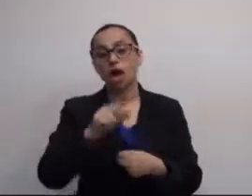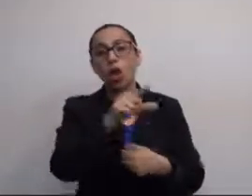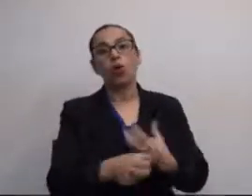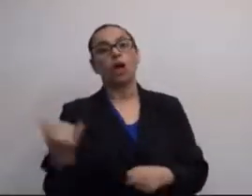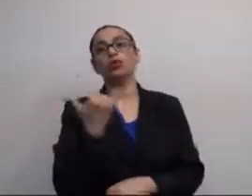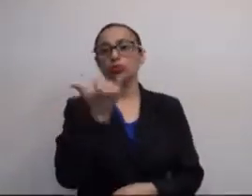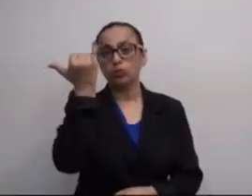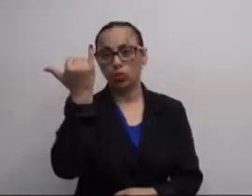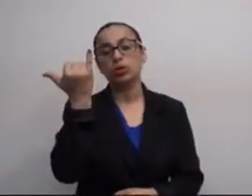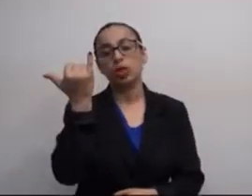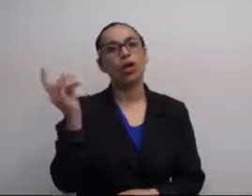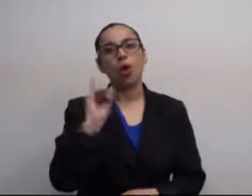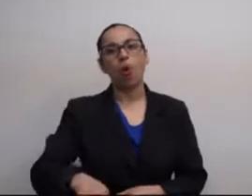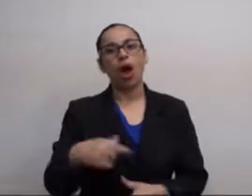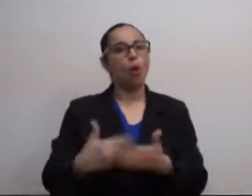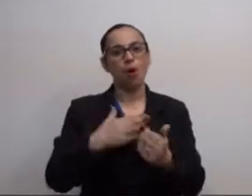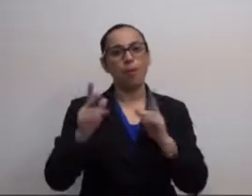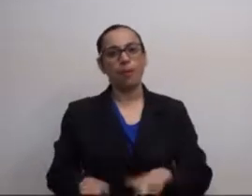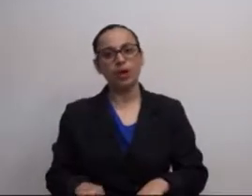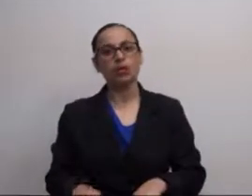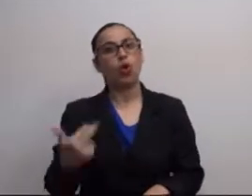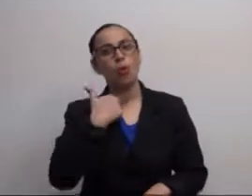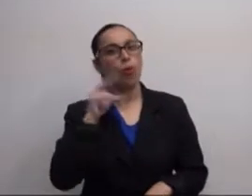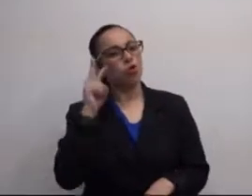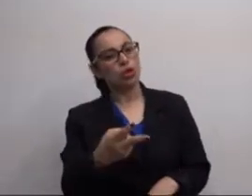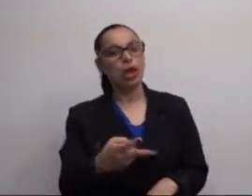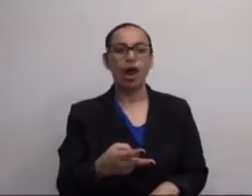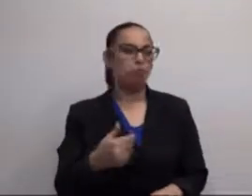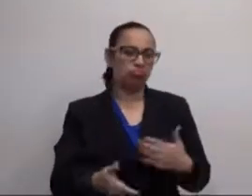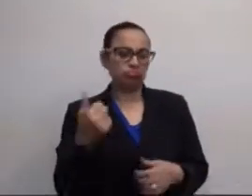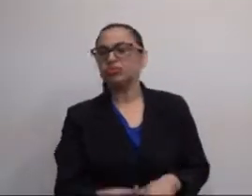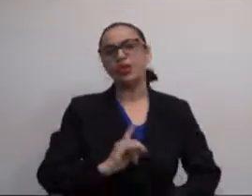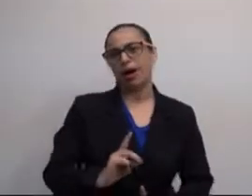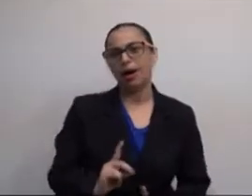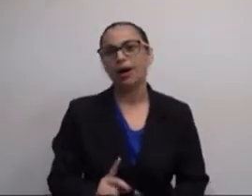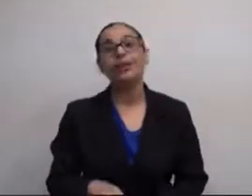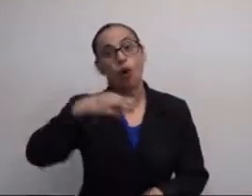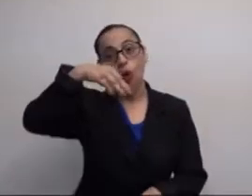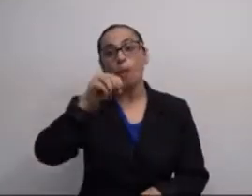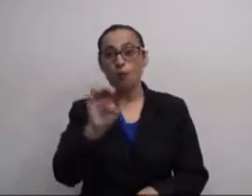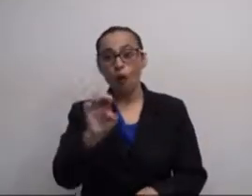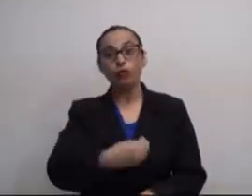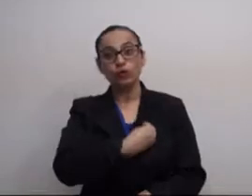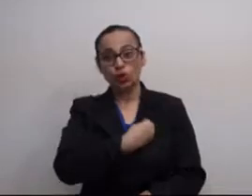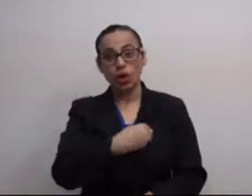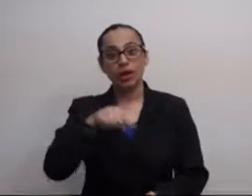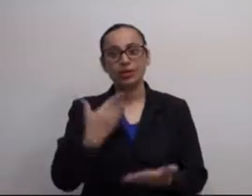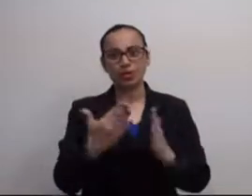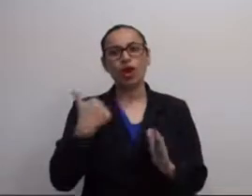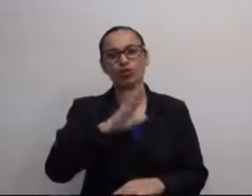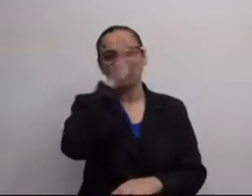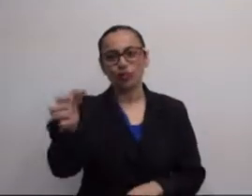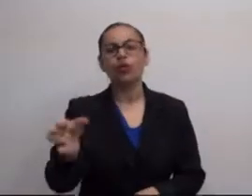porque, é claro, que aquele cliente é um cliente importante. Então, ele não é qualquer pessoa e não pode ser tratado como qualquer um.